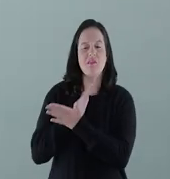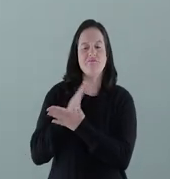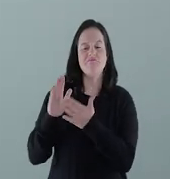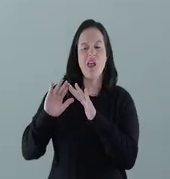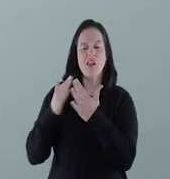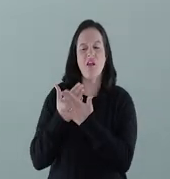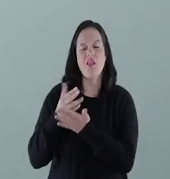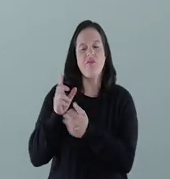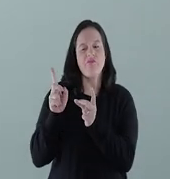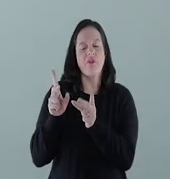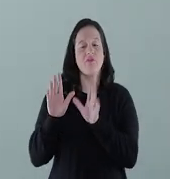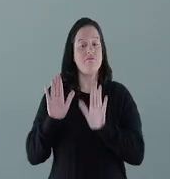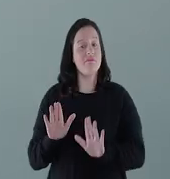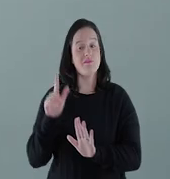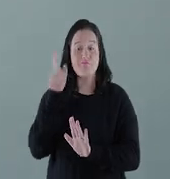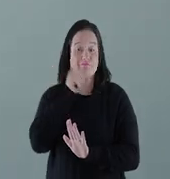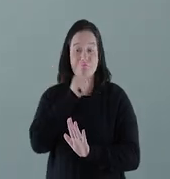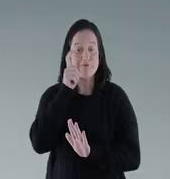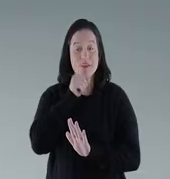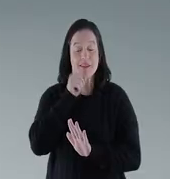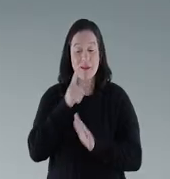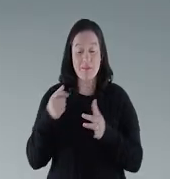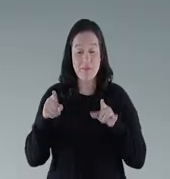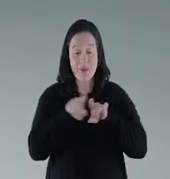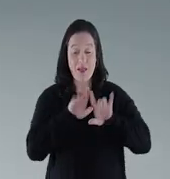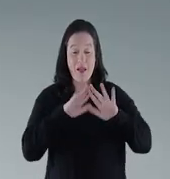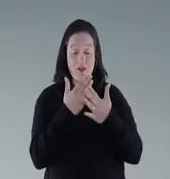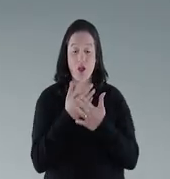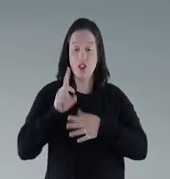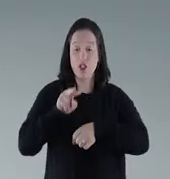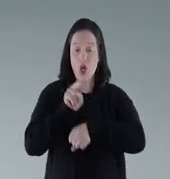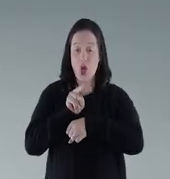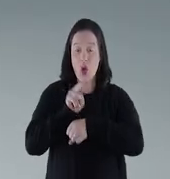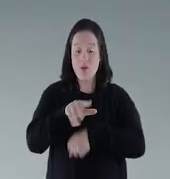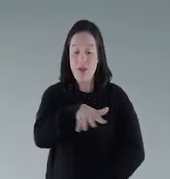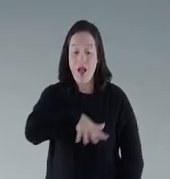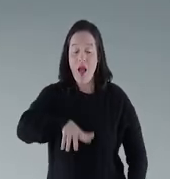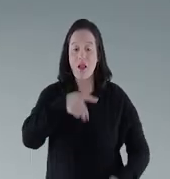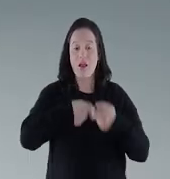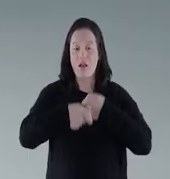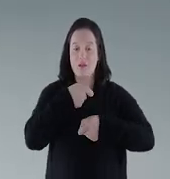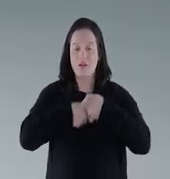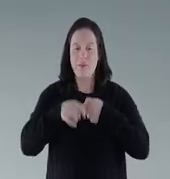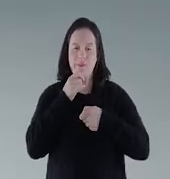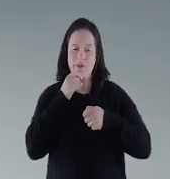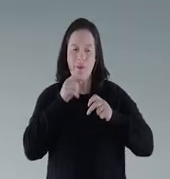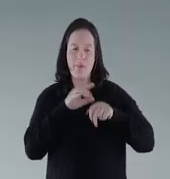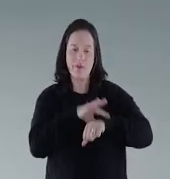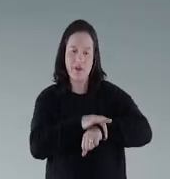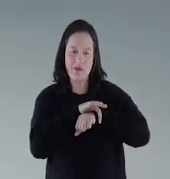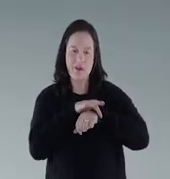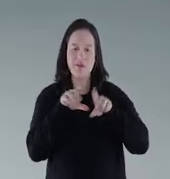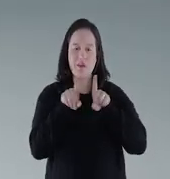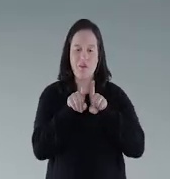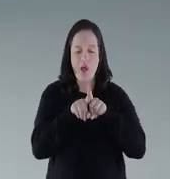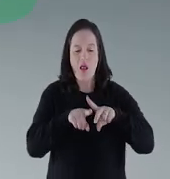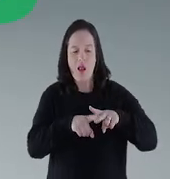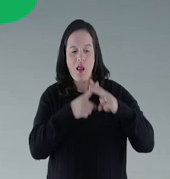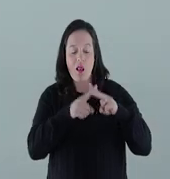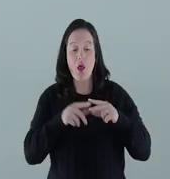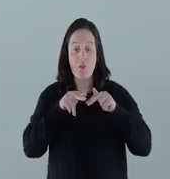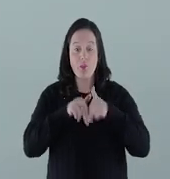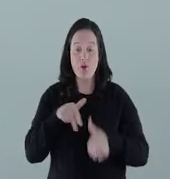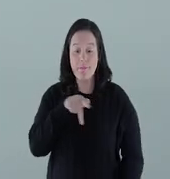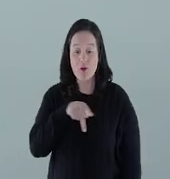parte das escolas será vendida. É mentira. O parceiro da escola cuida apenas da parte administrativa, como segurança e